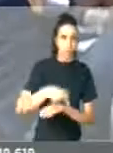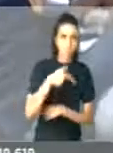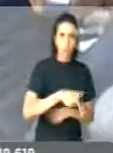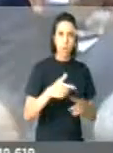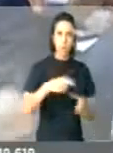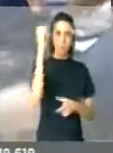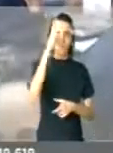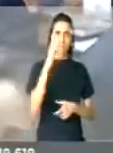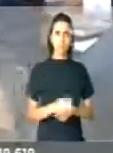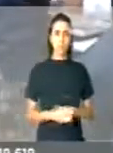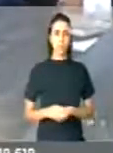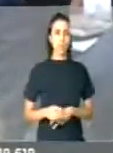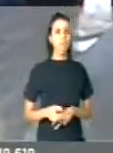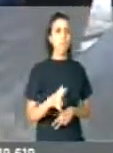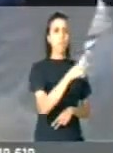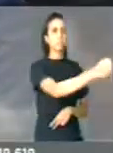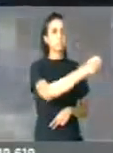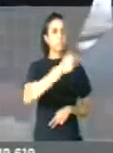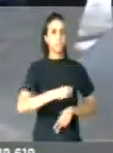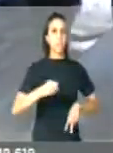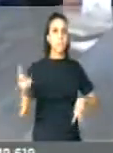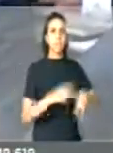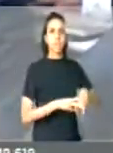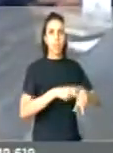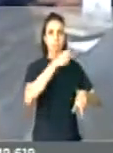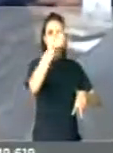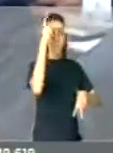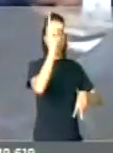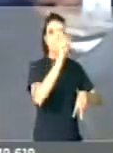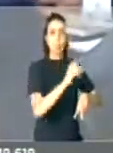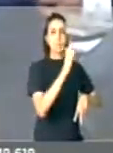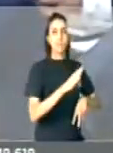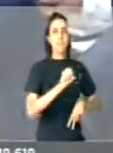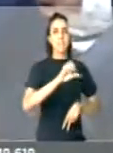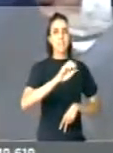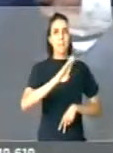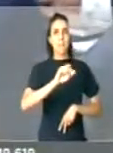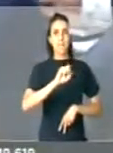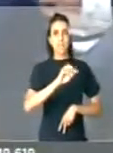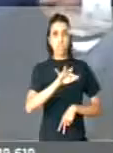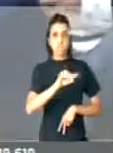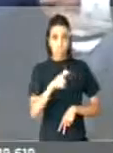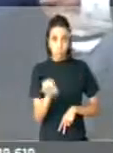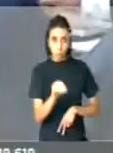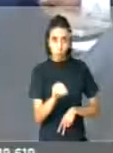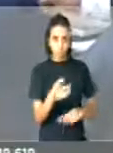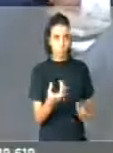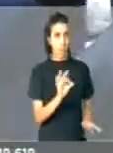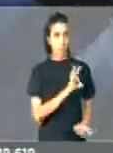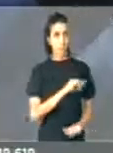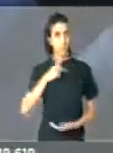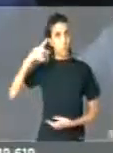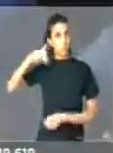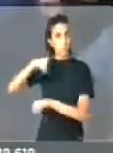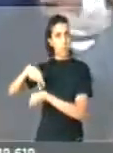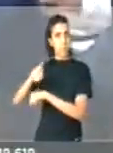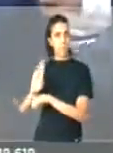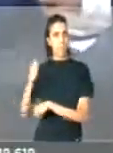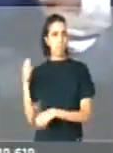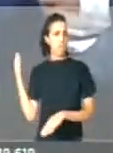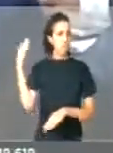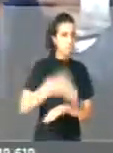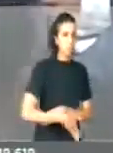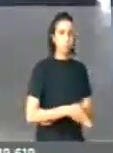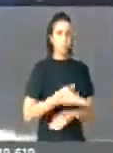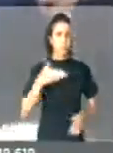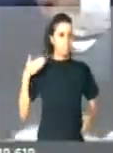e efetuou a prisão do cidadão brasileiro Sebastião Nogueira do Nascimento a polícia boliviana invadiu o